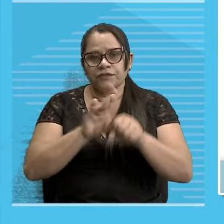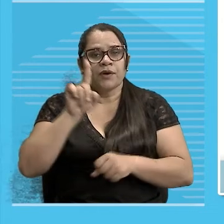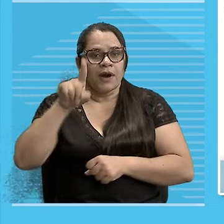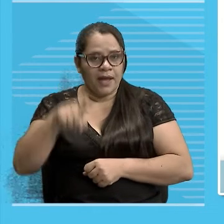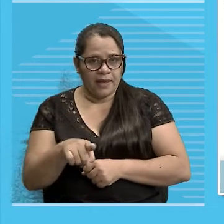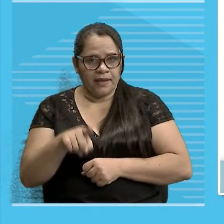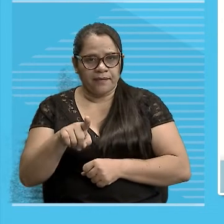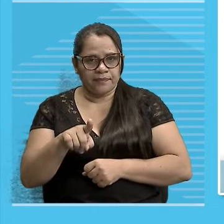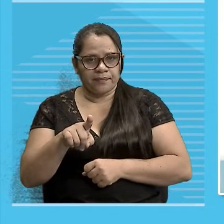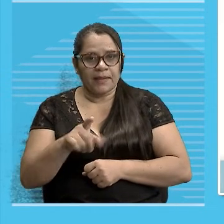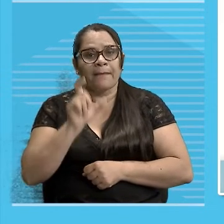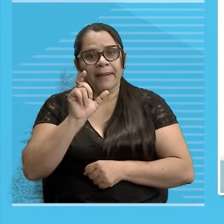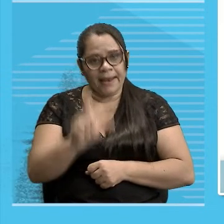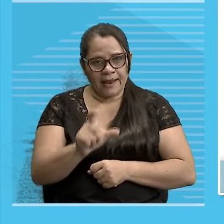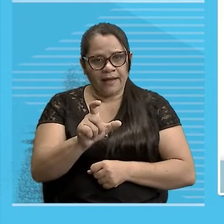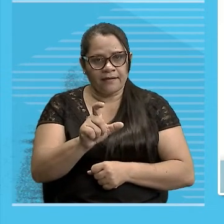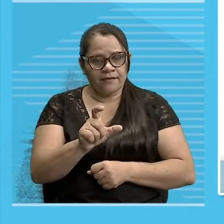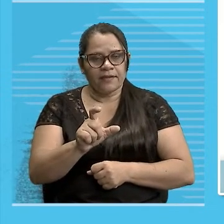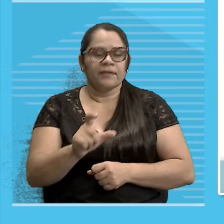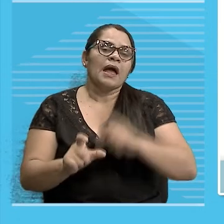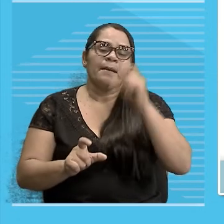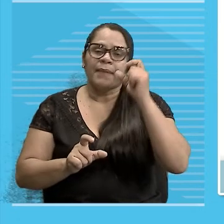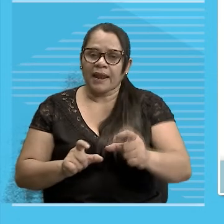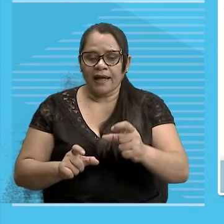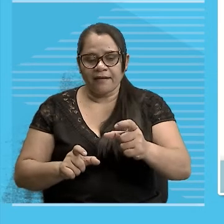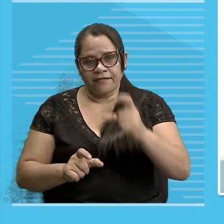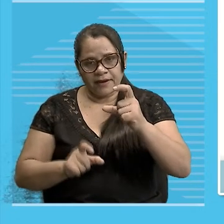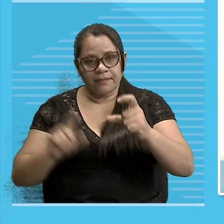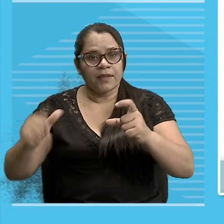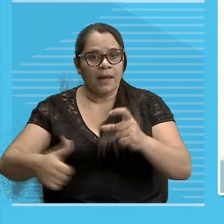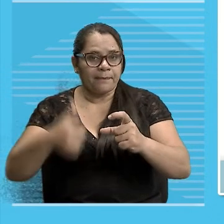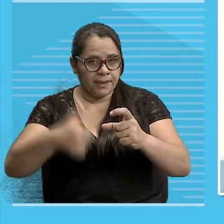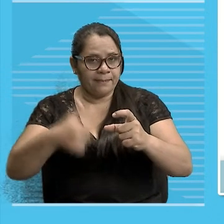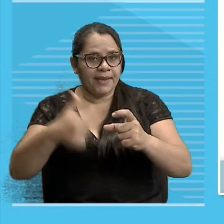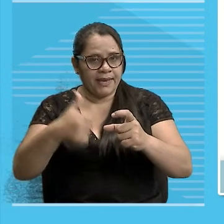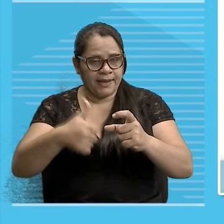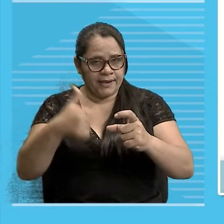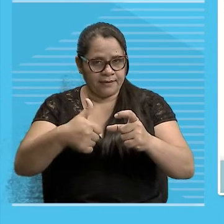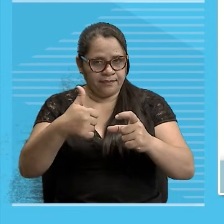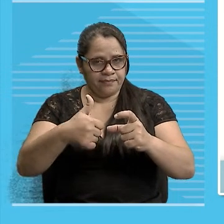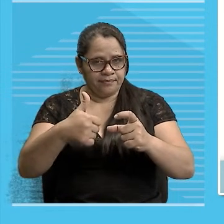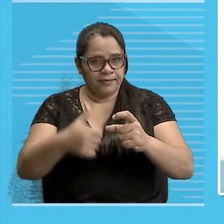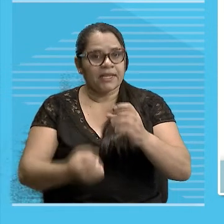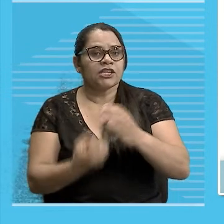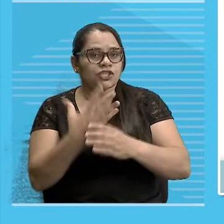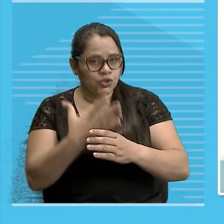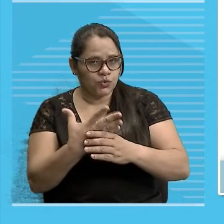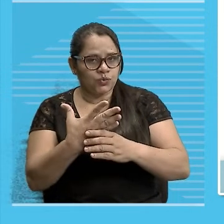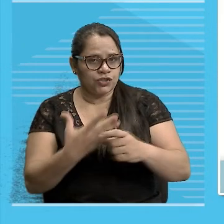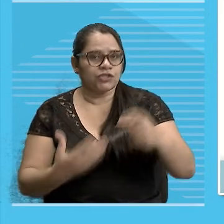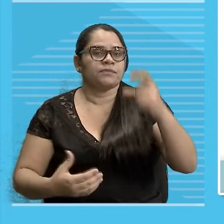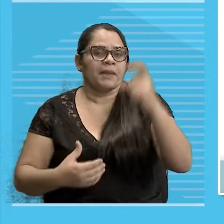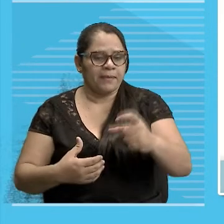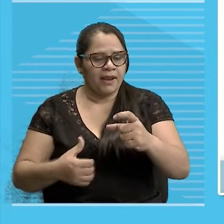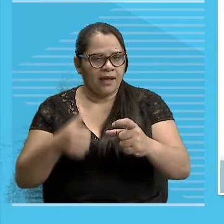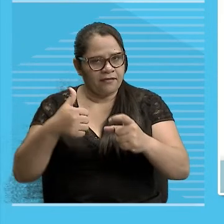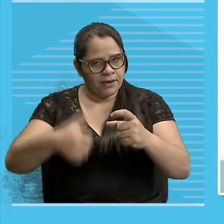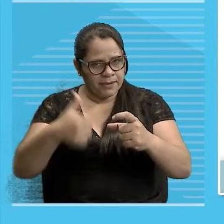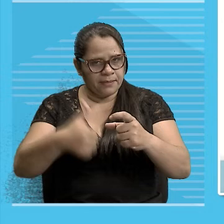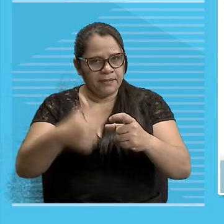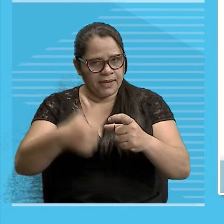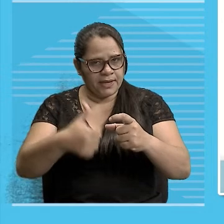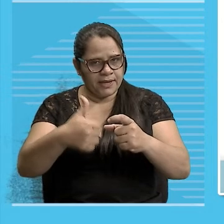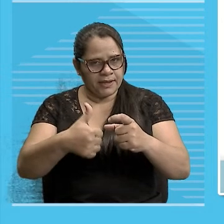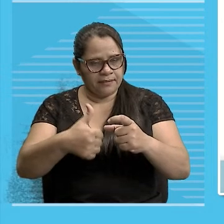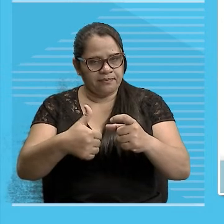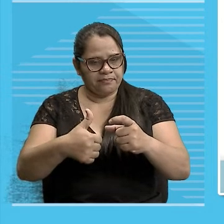Primitivo Ele é derivado Quando ele é primitivo Quer dizer que ele é a palavra Primeira Ele dá origem A outras Entende